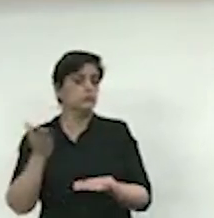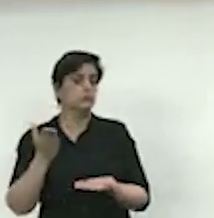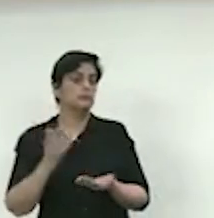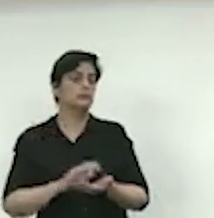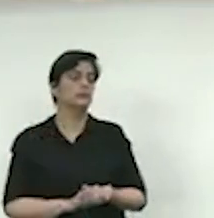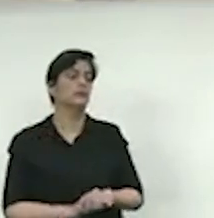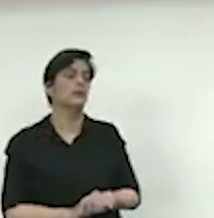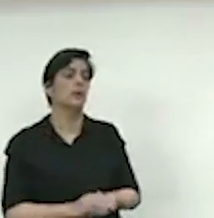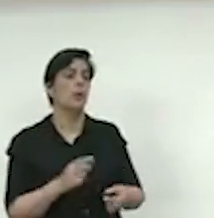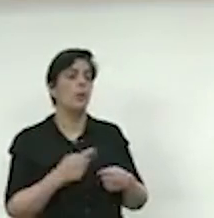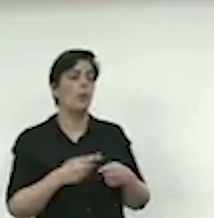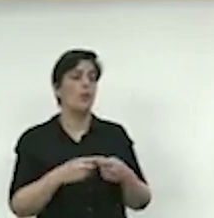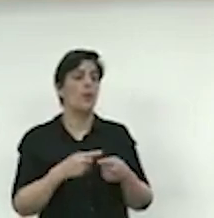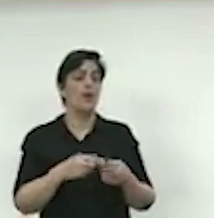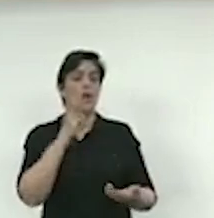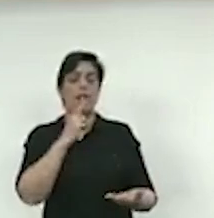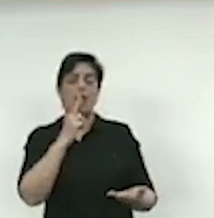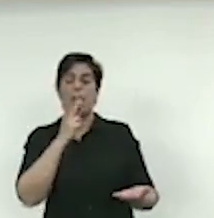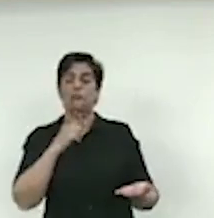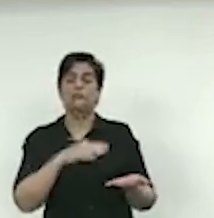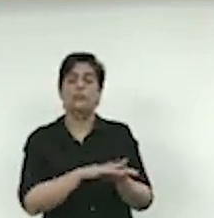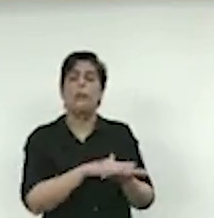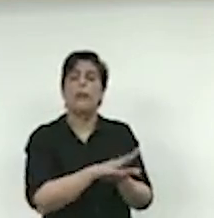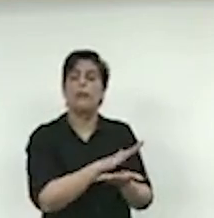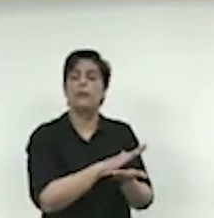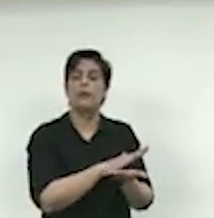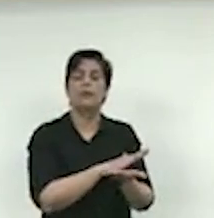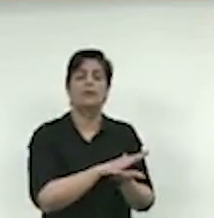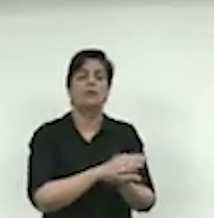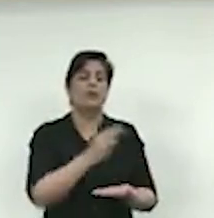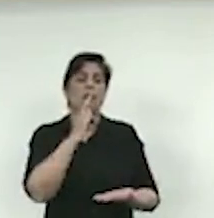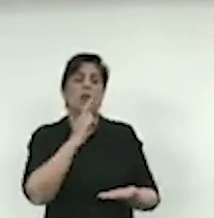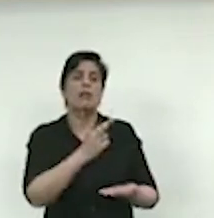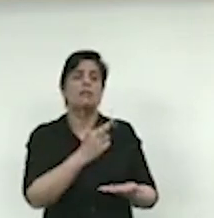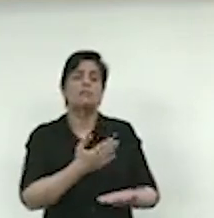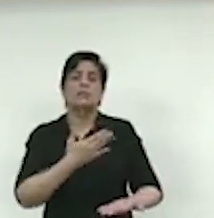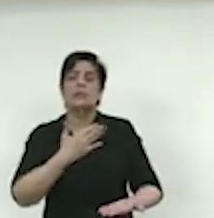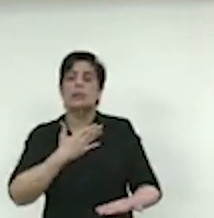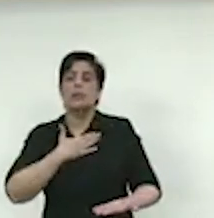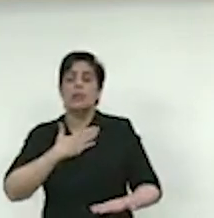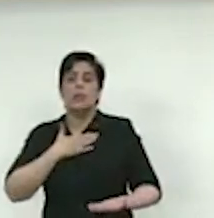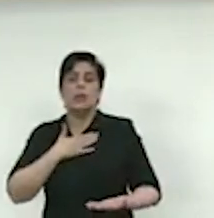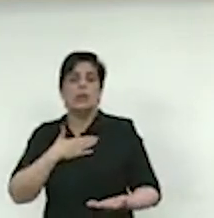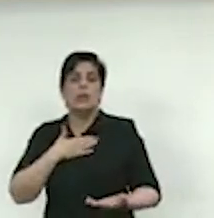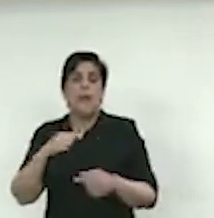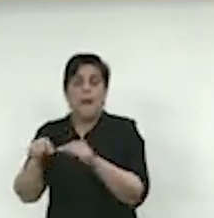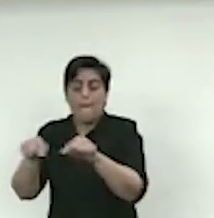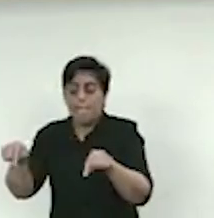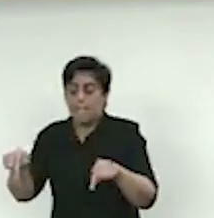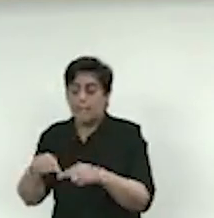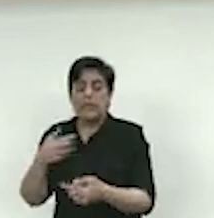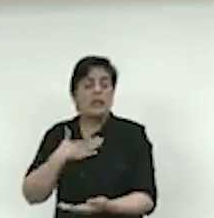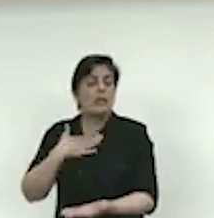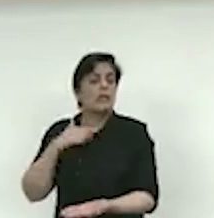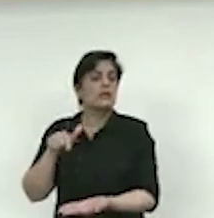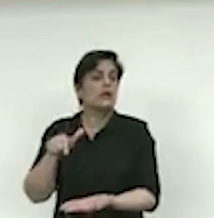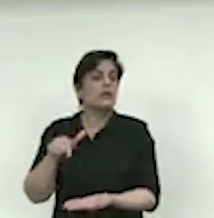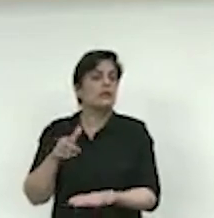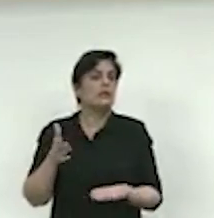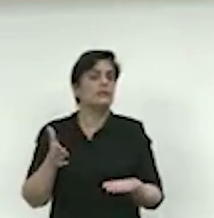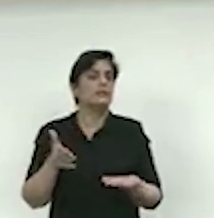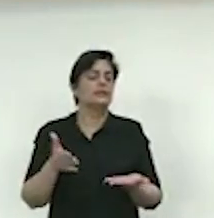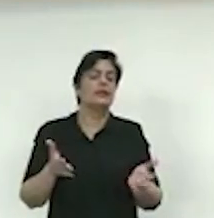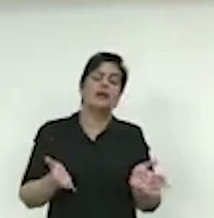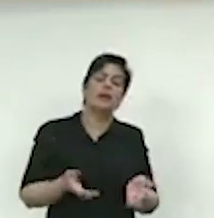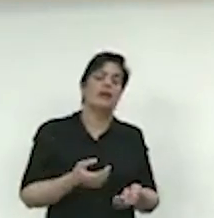vereadora, na legislatura passada, Janaína Balares, foi respondido ao meu gabinete, pela atual prefeita, na verdade,